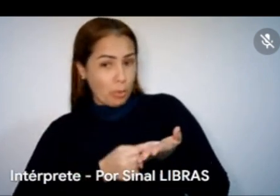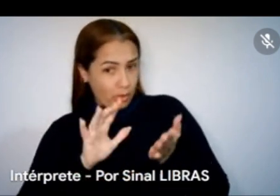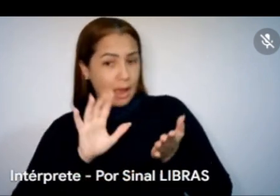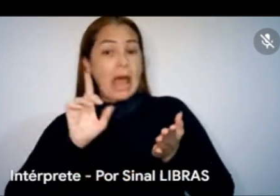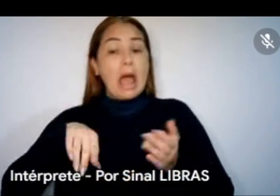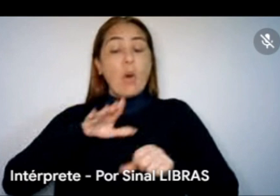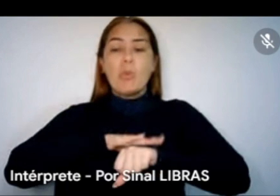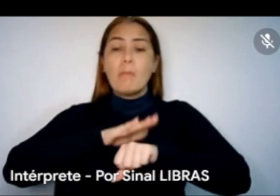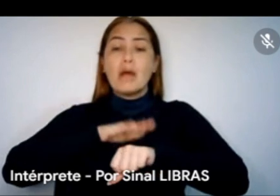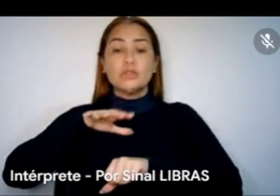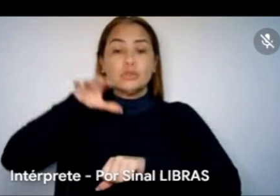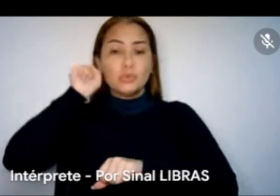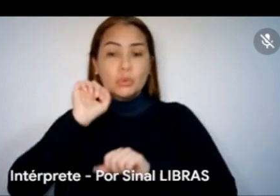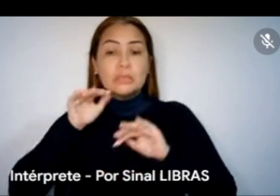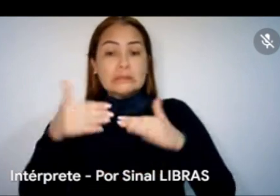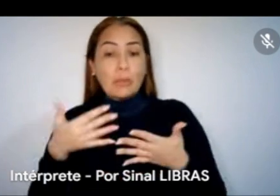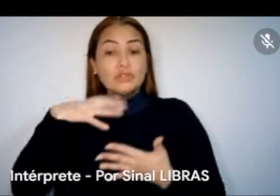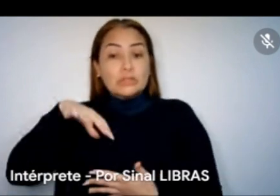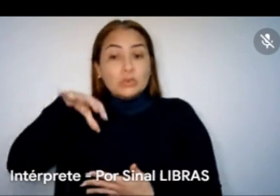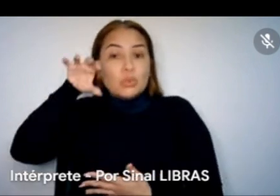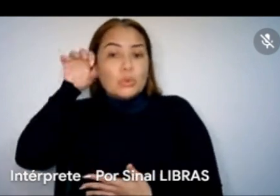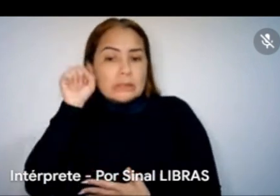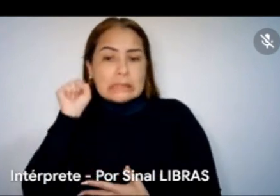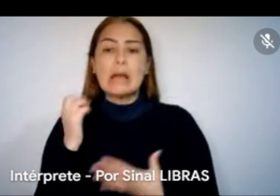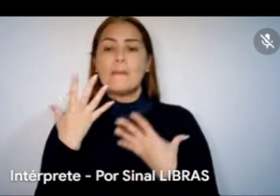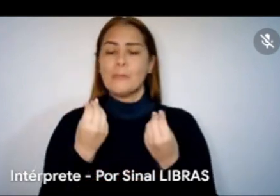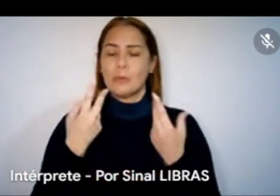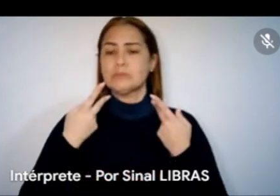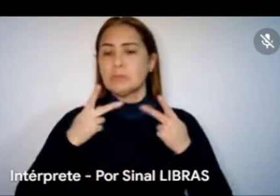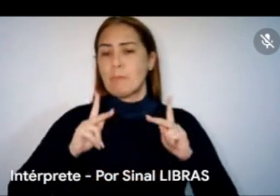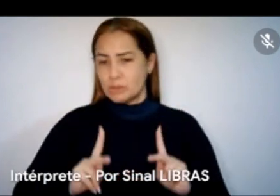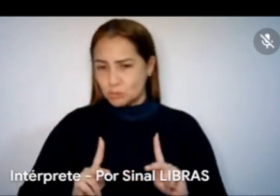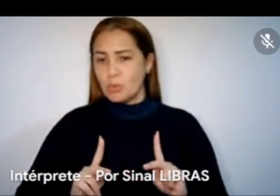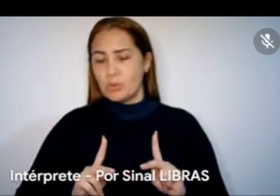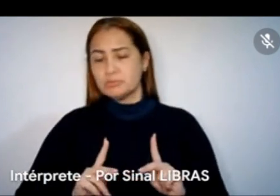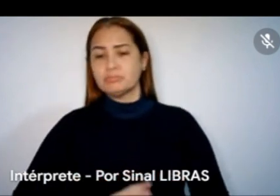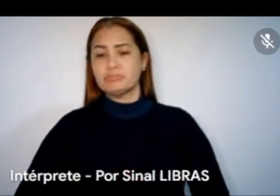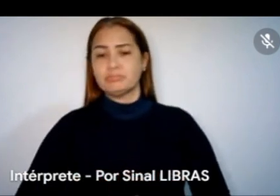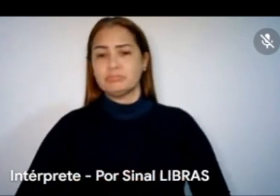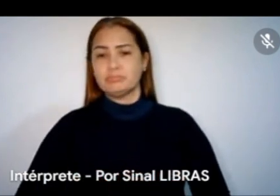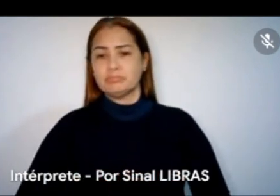Então, assim, a gente vai escutar o máximo de pessoas possíveis, então, a gente pode